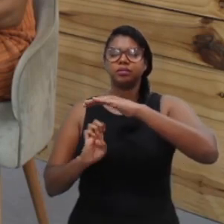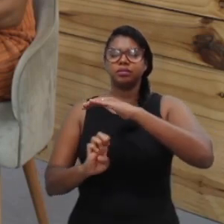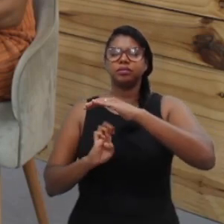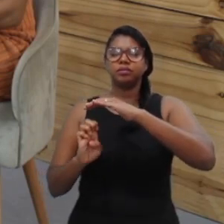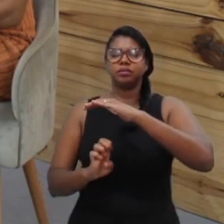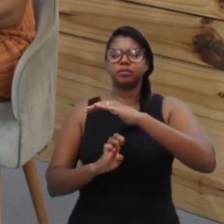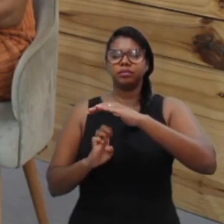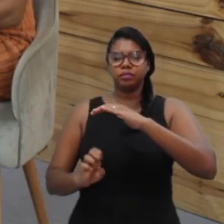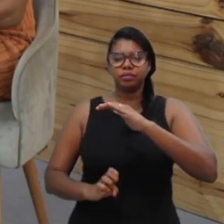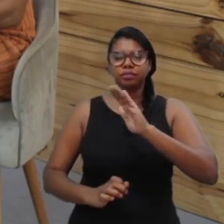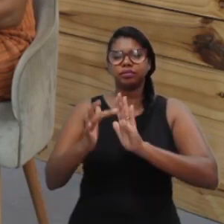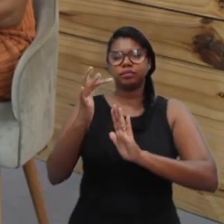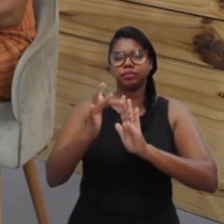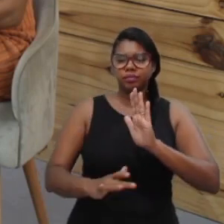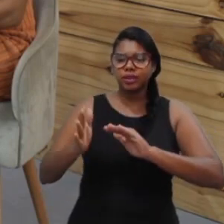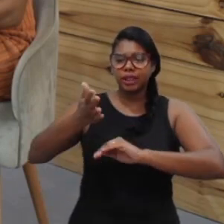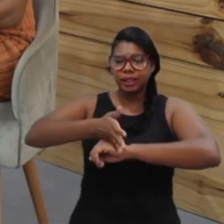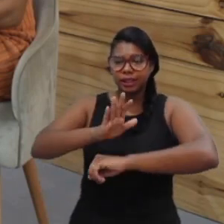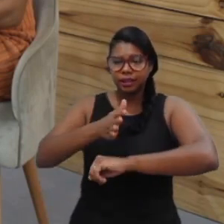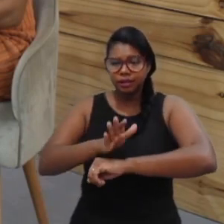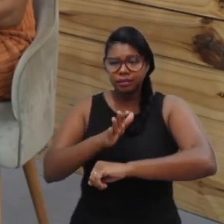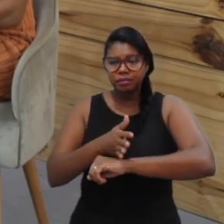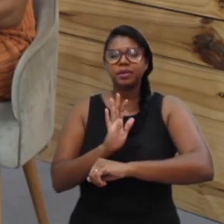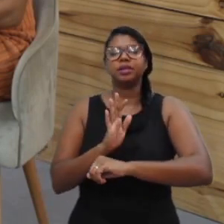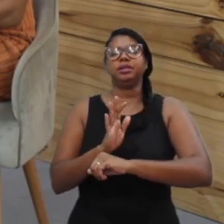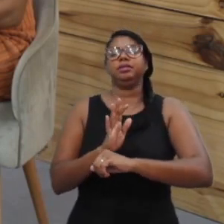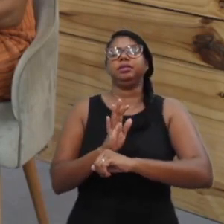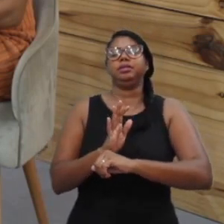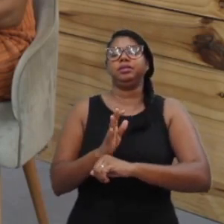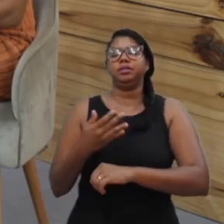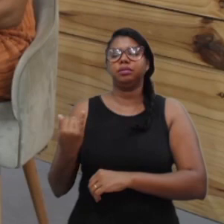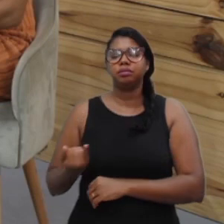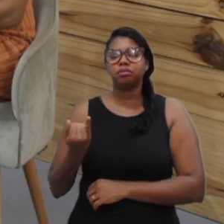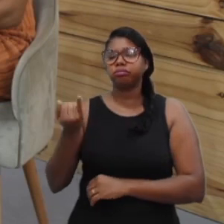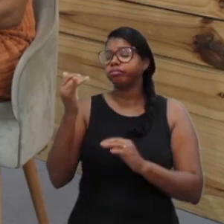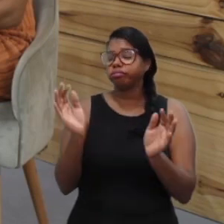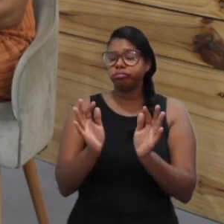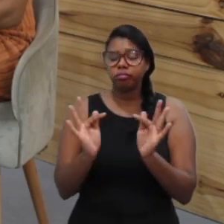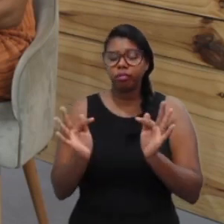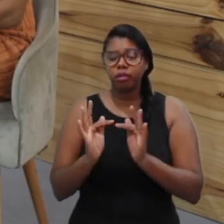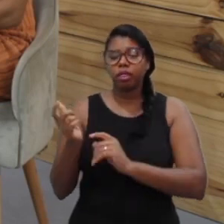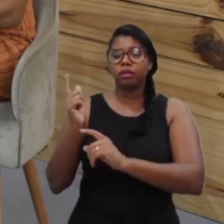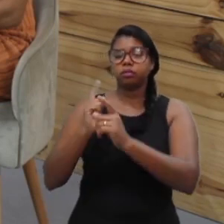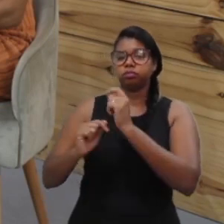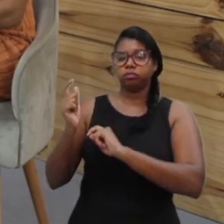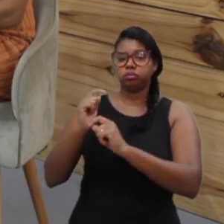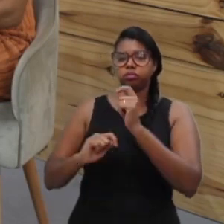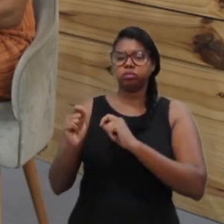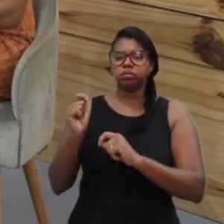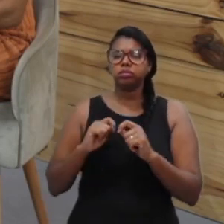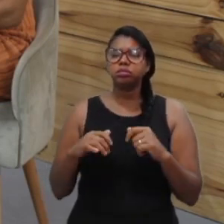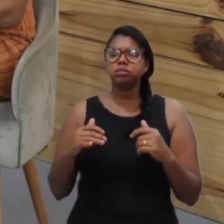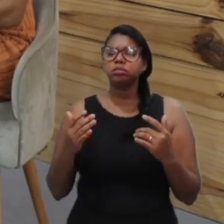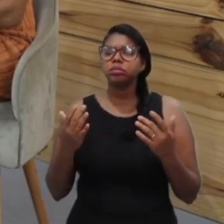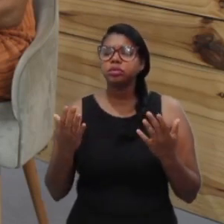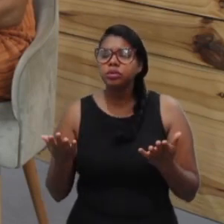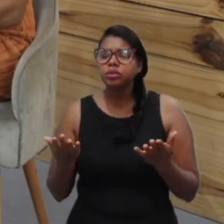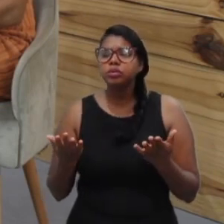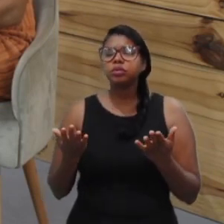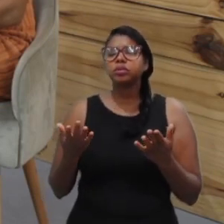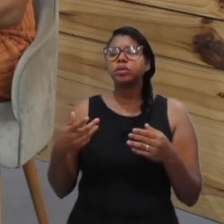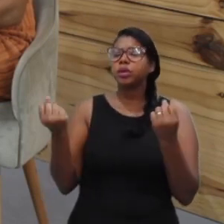demanda, treinamento. Isso vai ser muito comum para um administrador. Quando é o momento